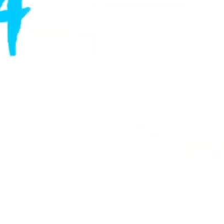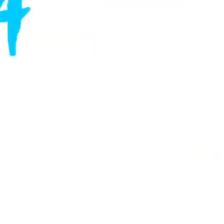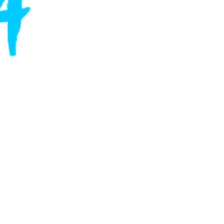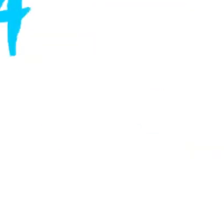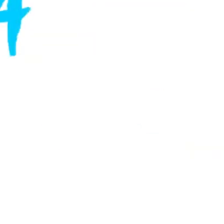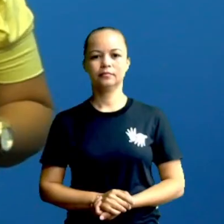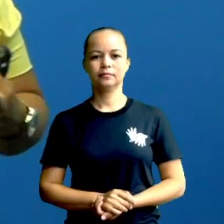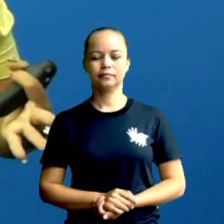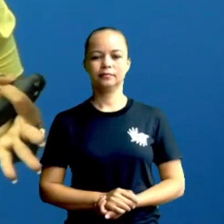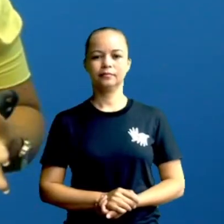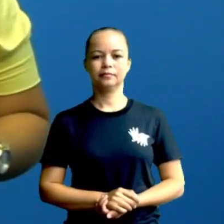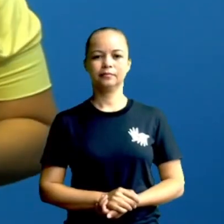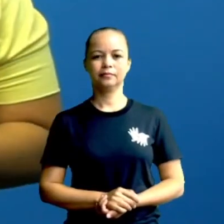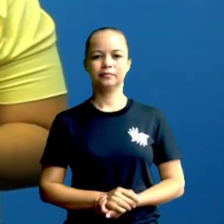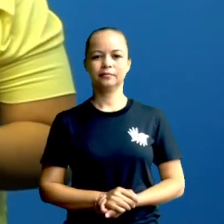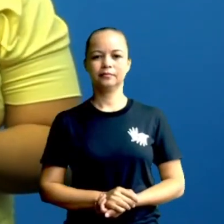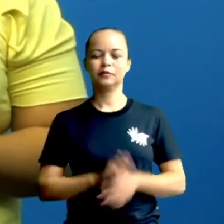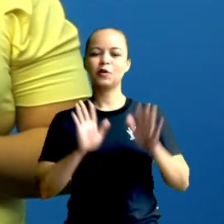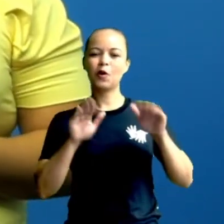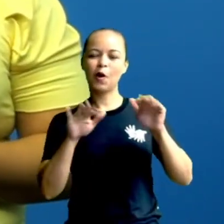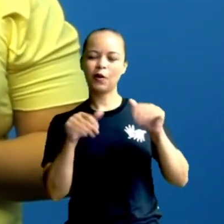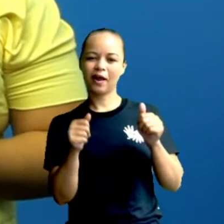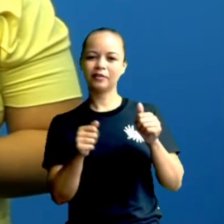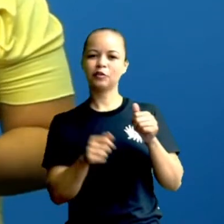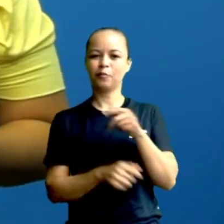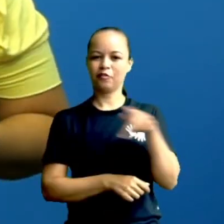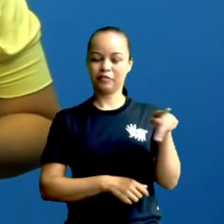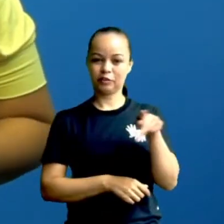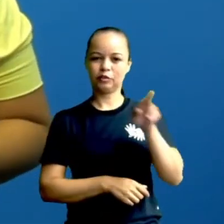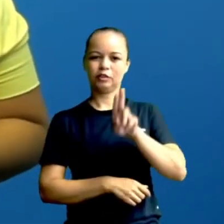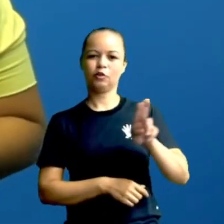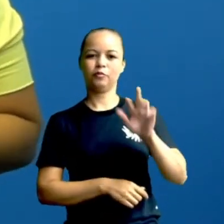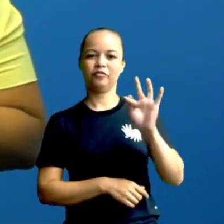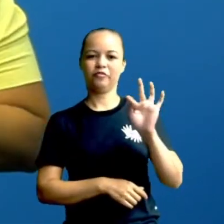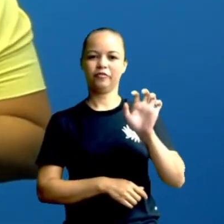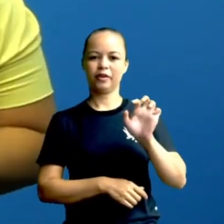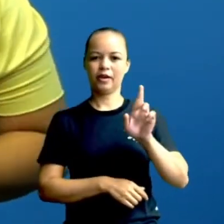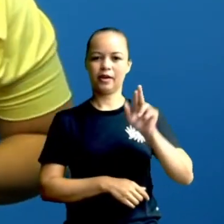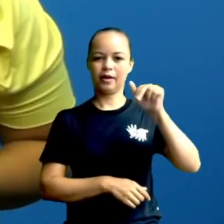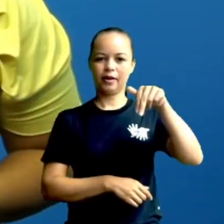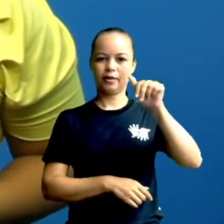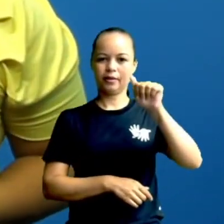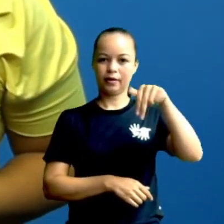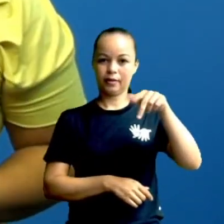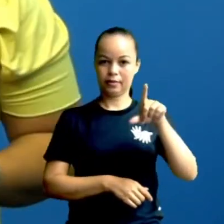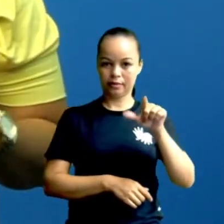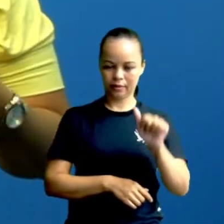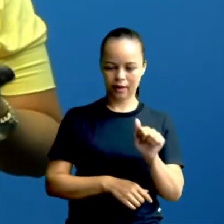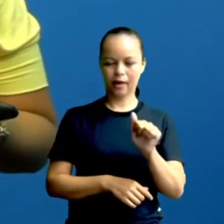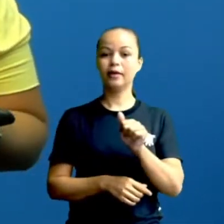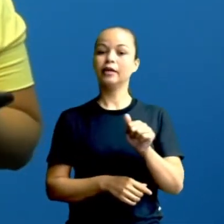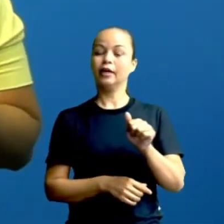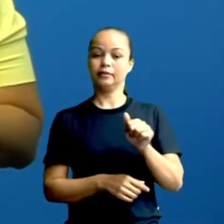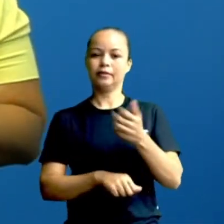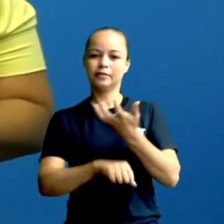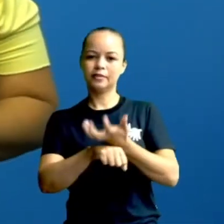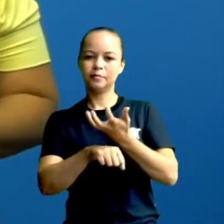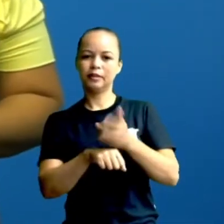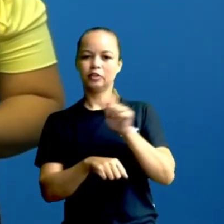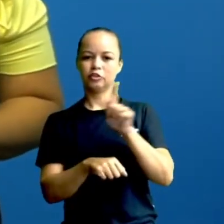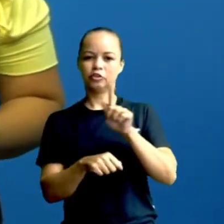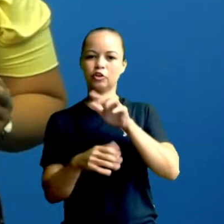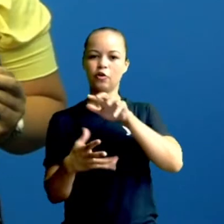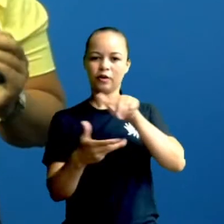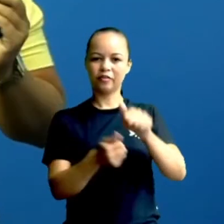All Olá, eu sou a professora Fernanda, segundo ano Geografia. E hoje a gente vai